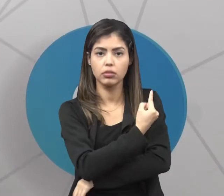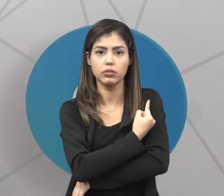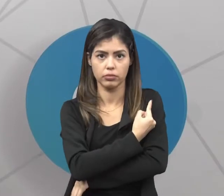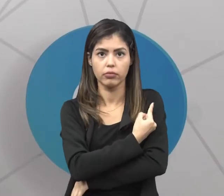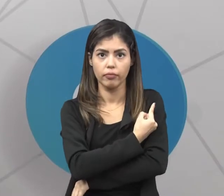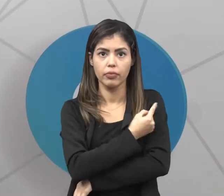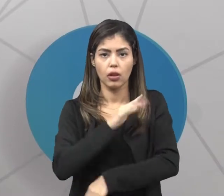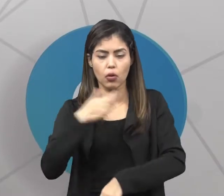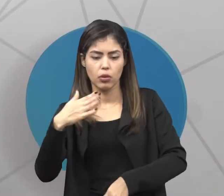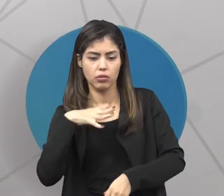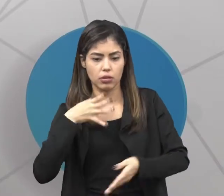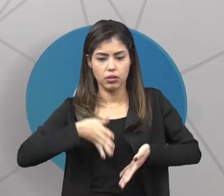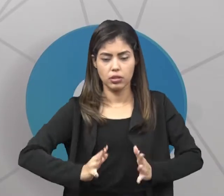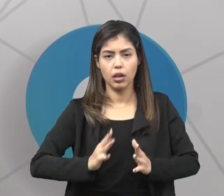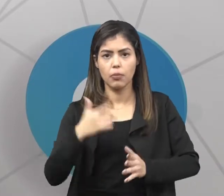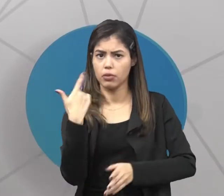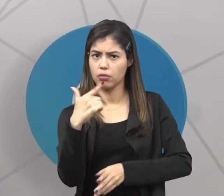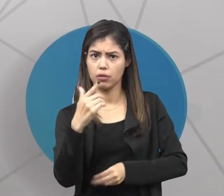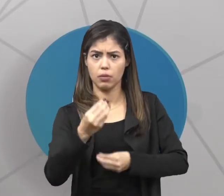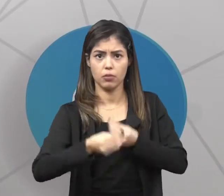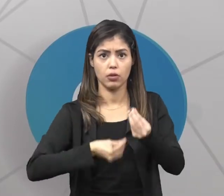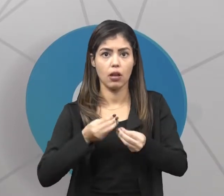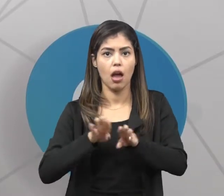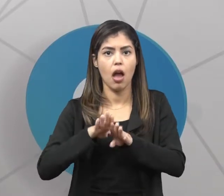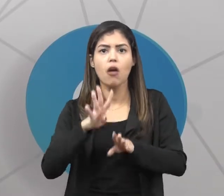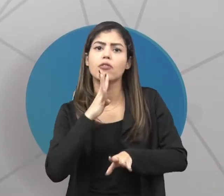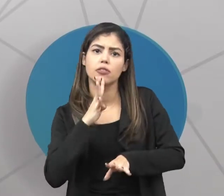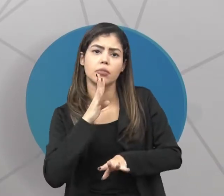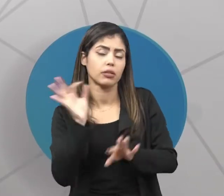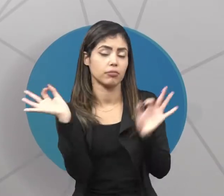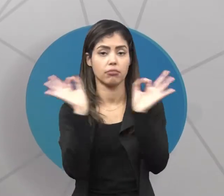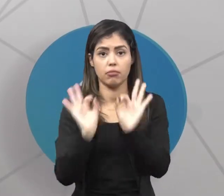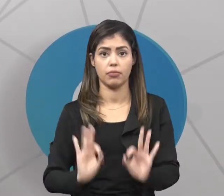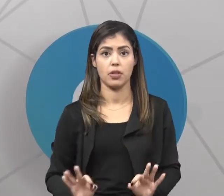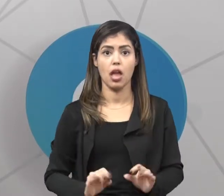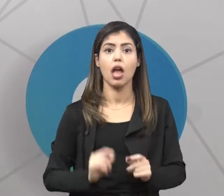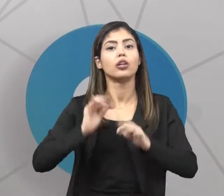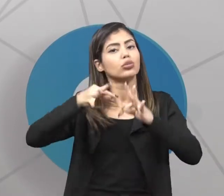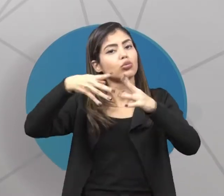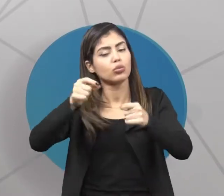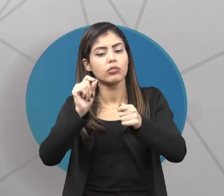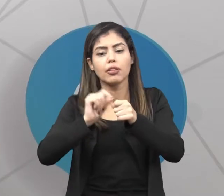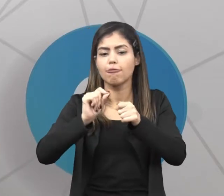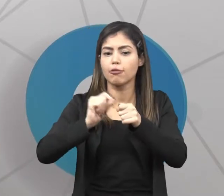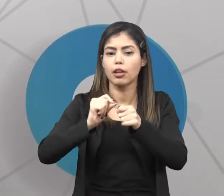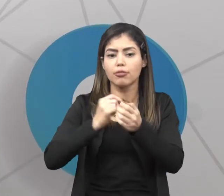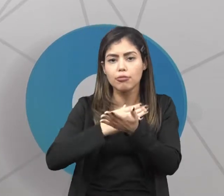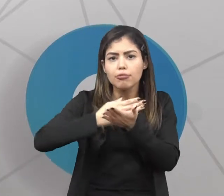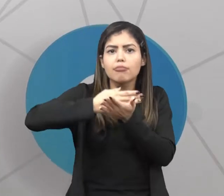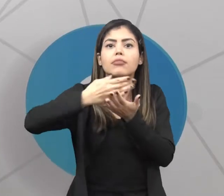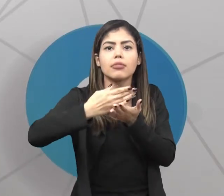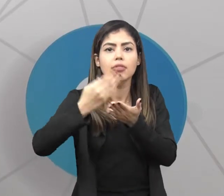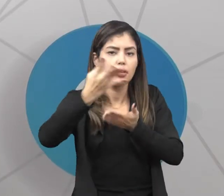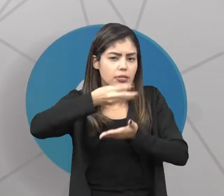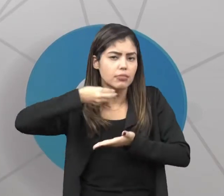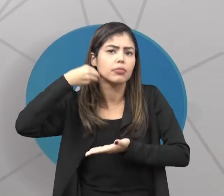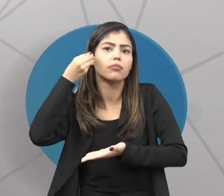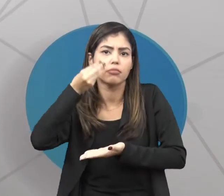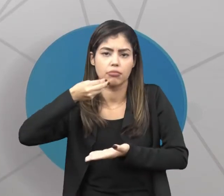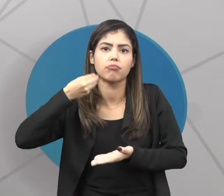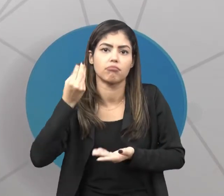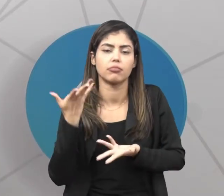quando nascemos, não temos nenhum conhecimento. E tudo é produzido a partir das nossas experiências.